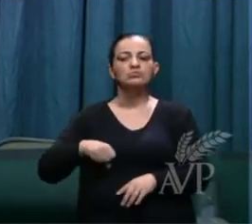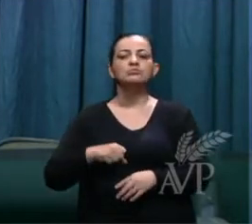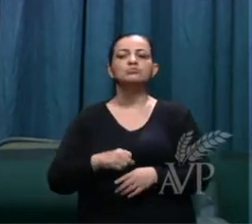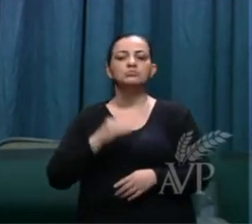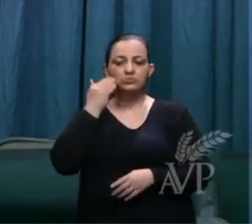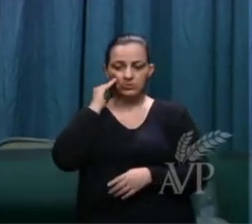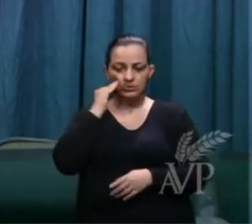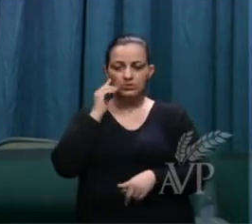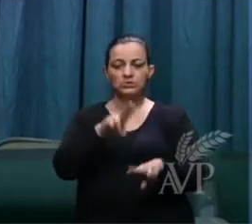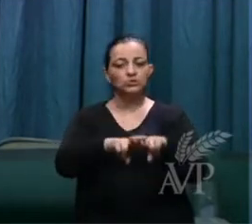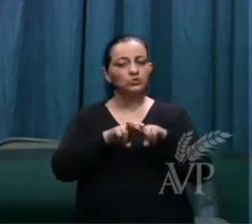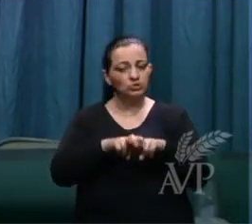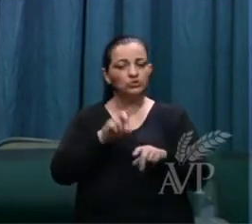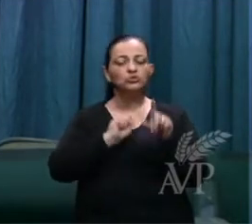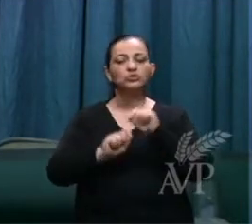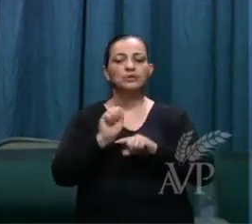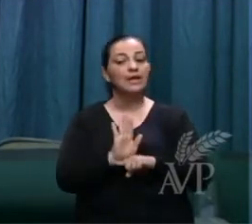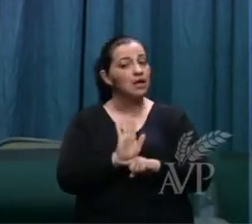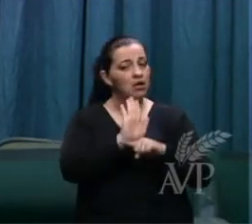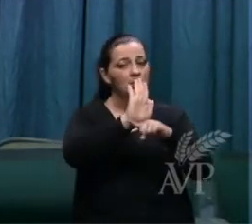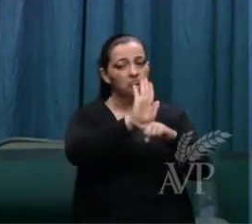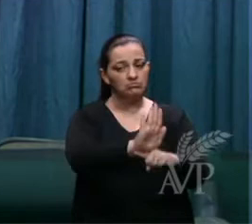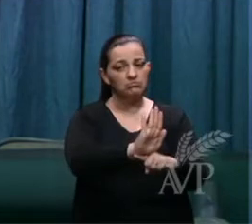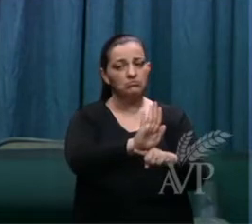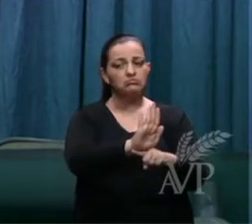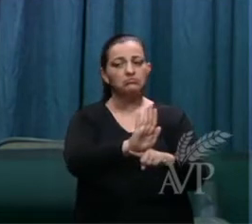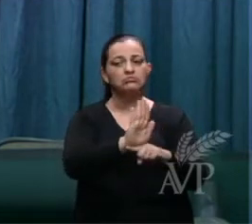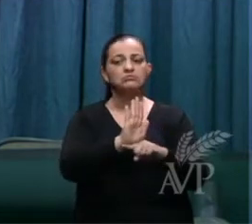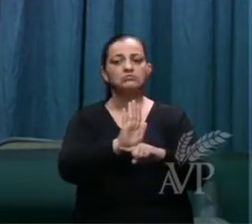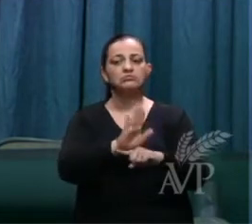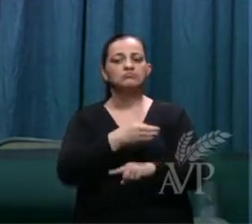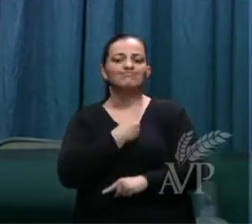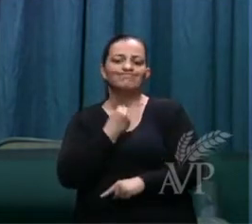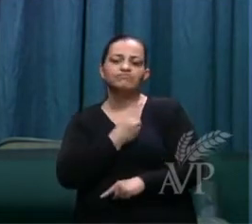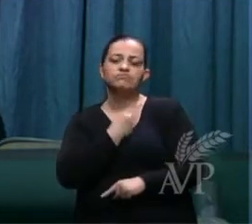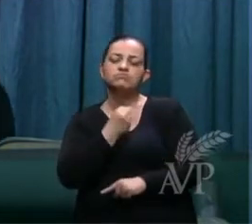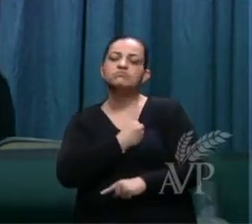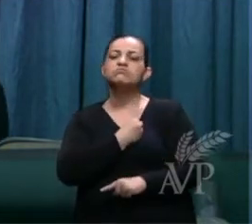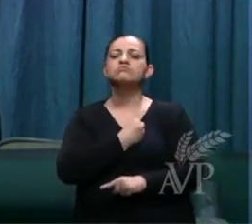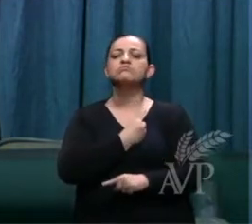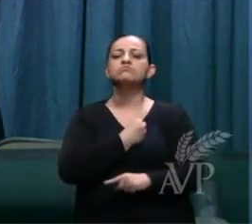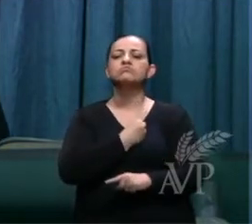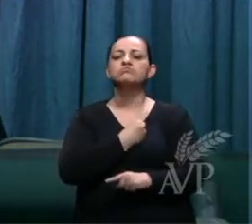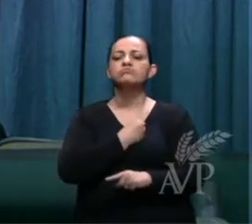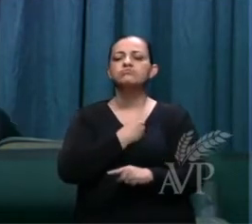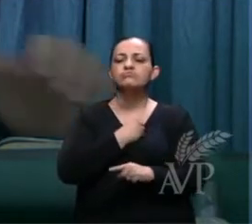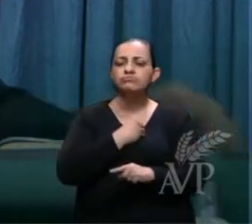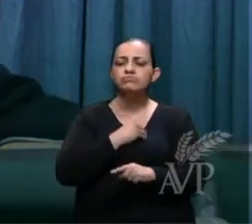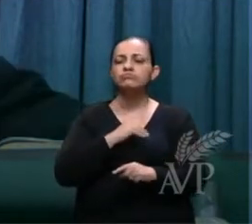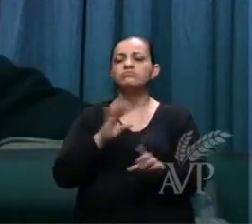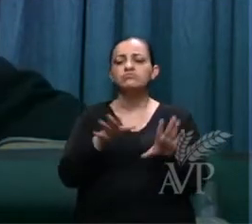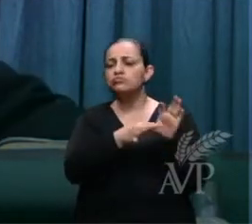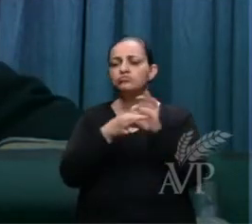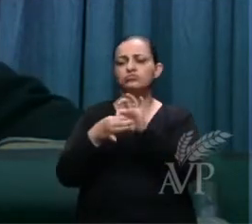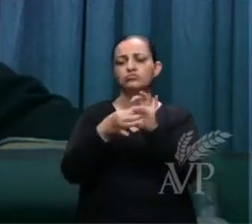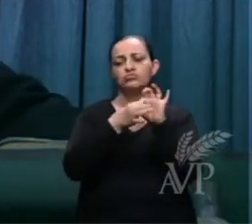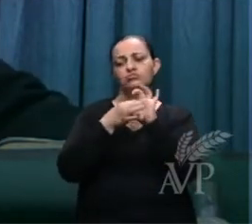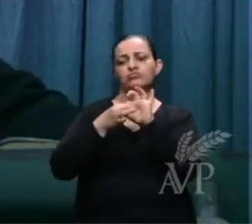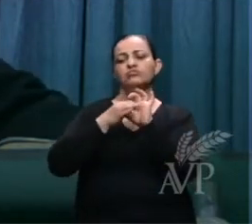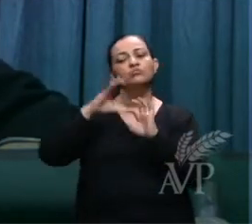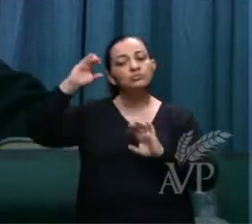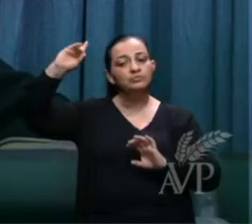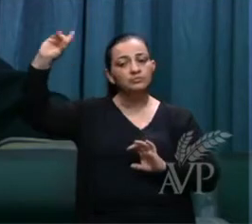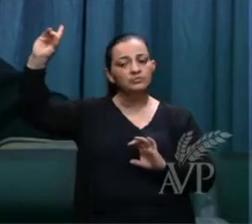Entende? isso ajuda na vida da santidade, a se